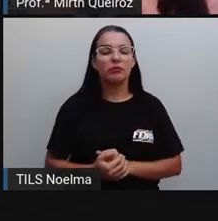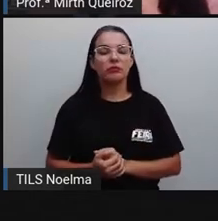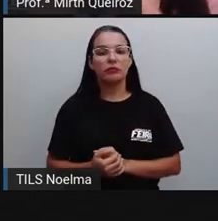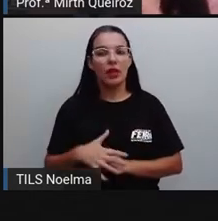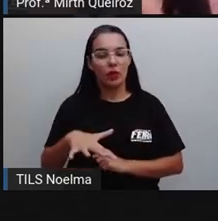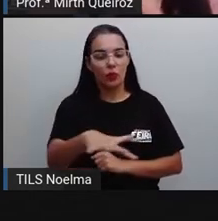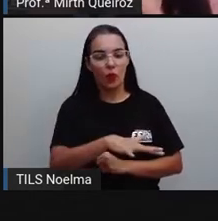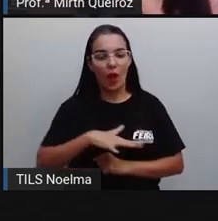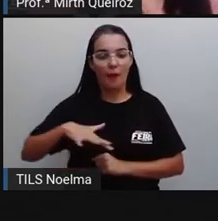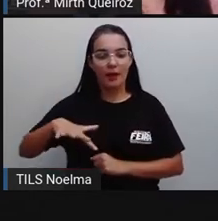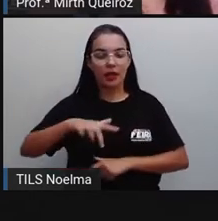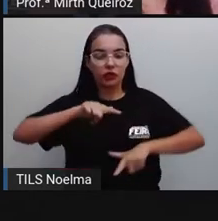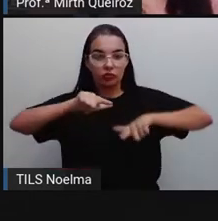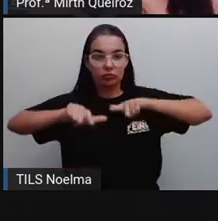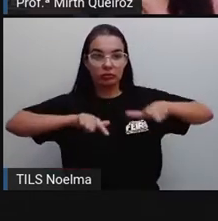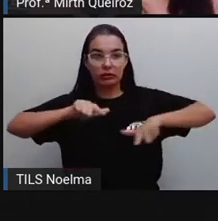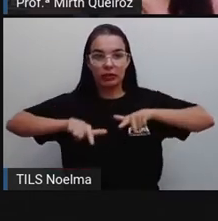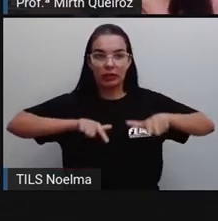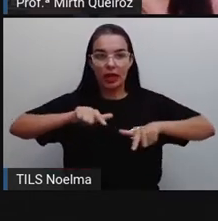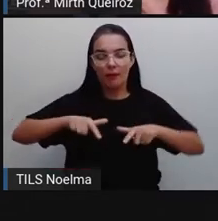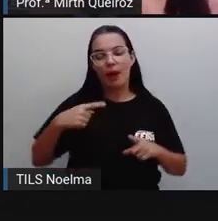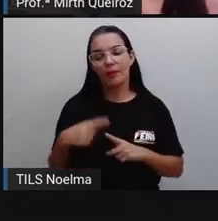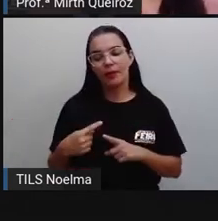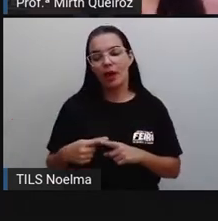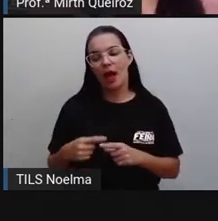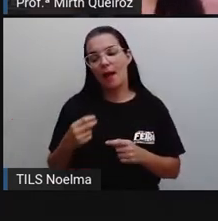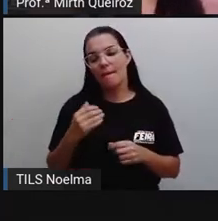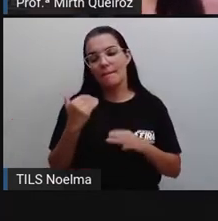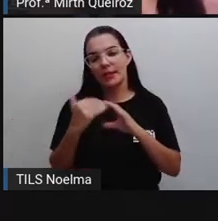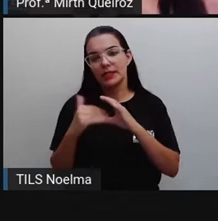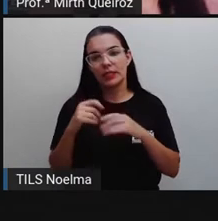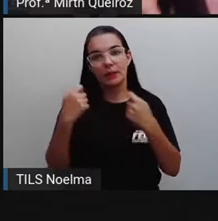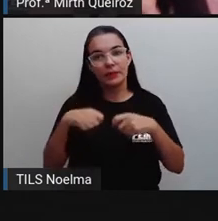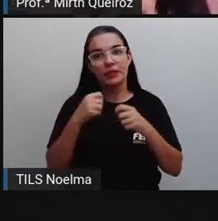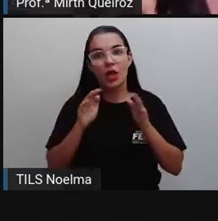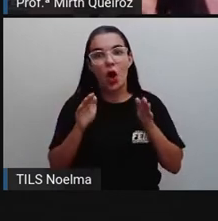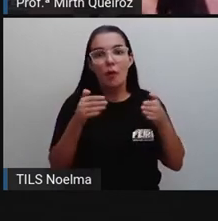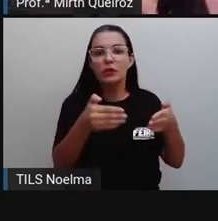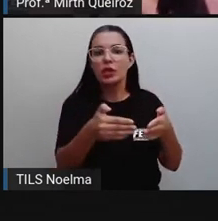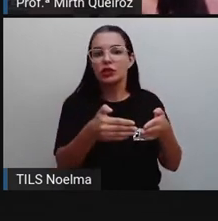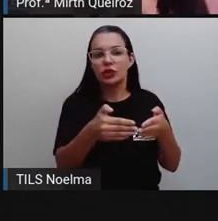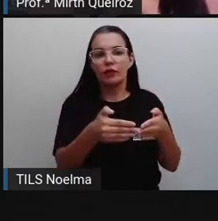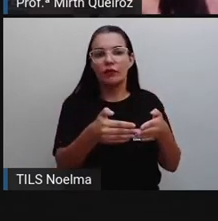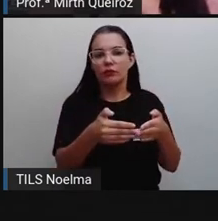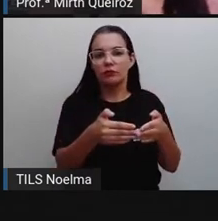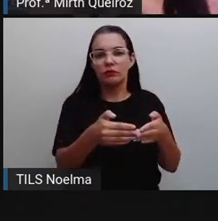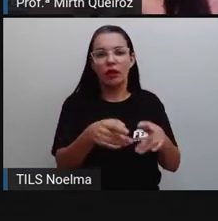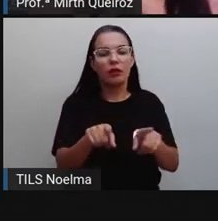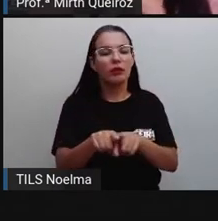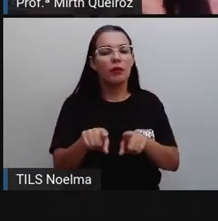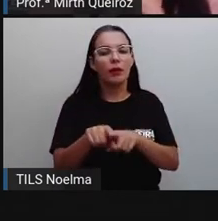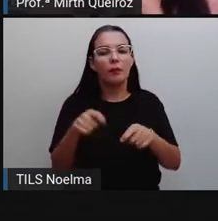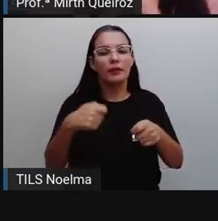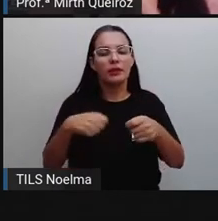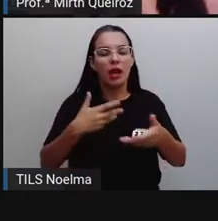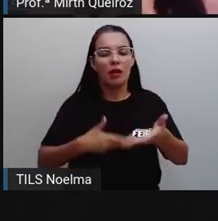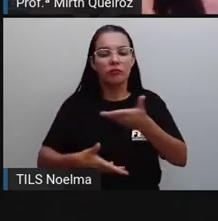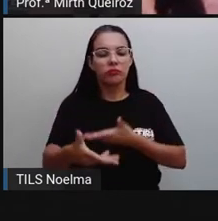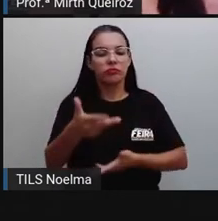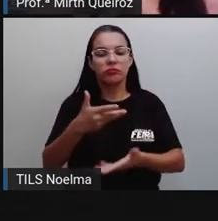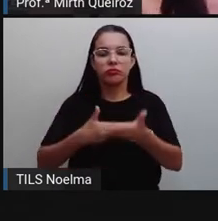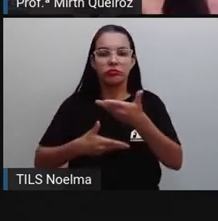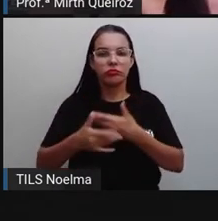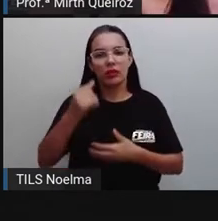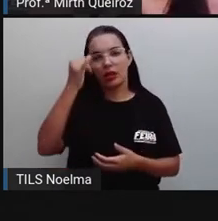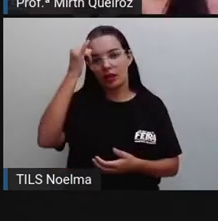profissional, né? As mensagens, elas devem ser objetivas e toda relação pessoal deve ser